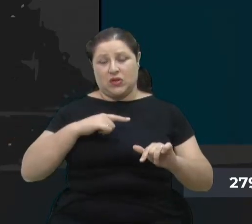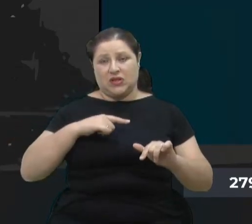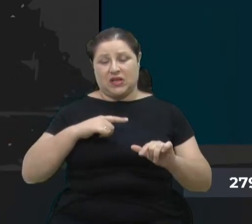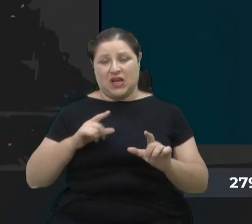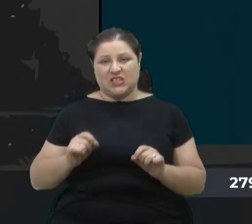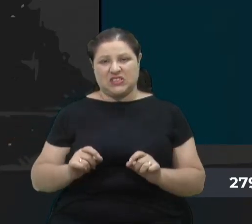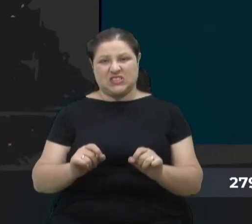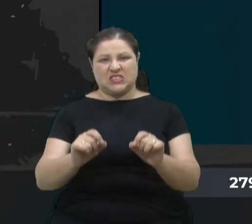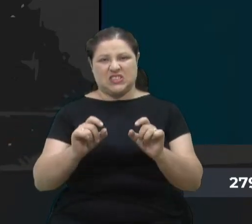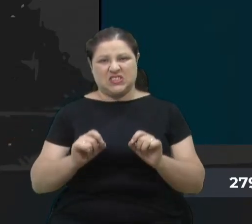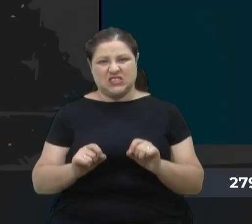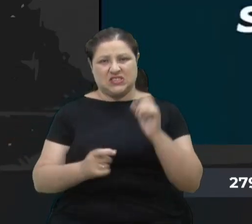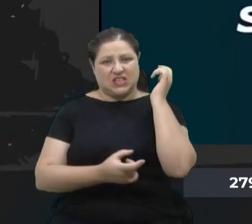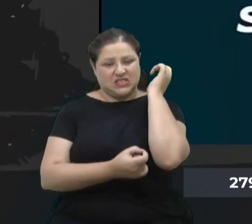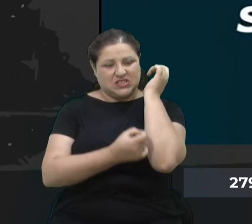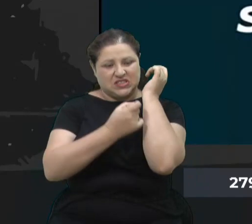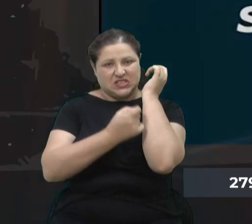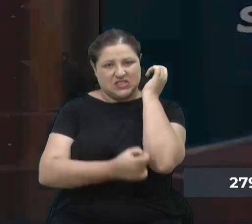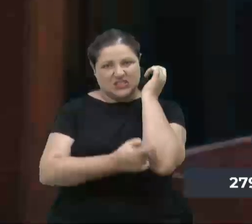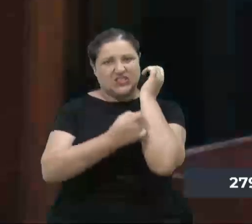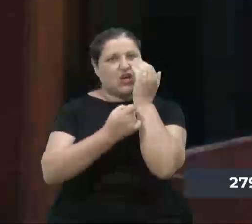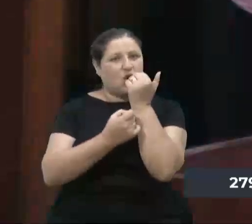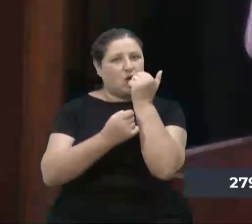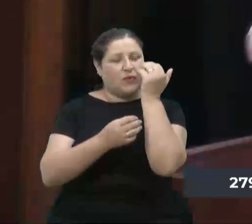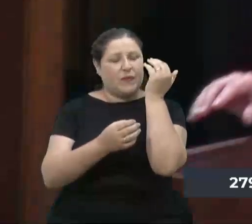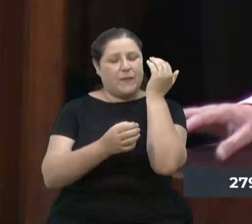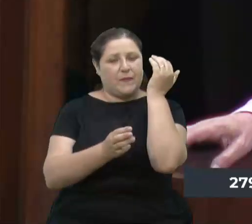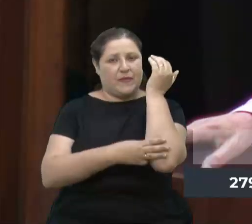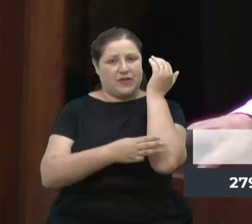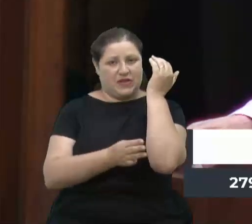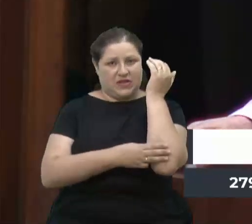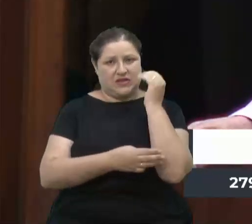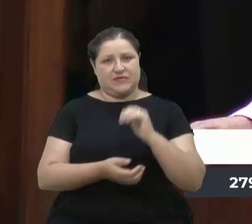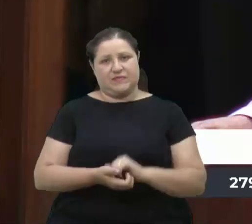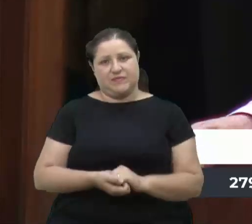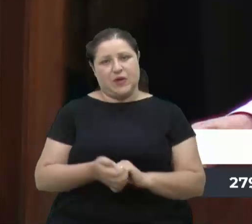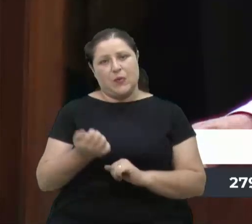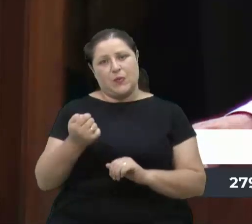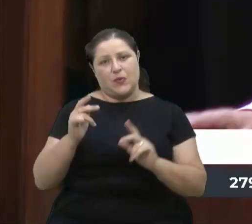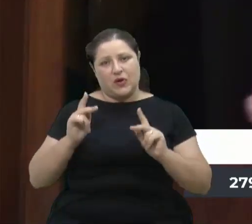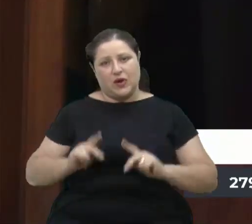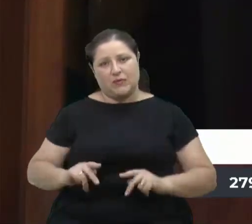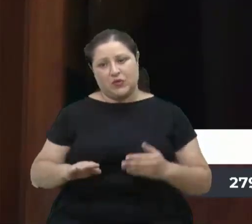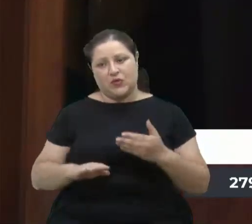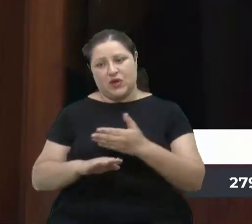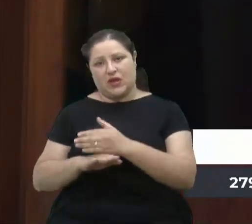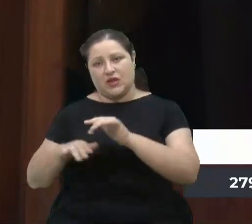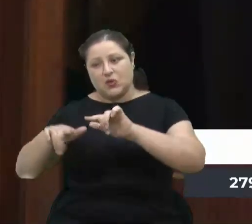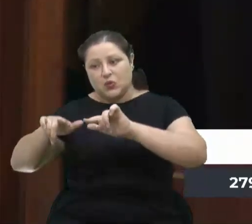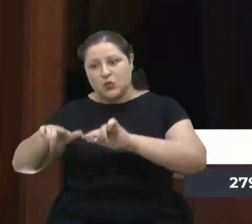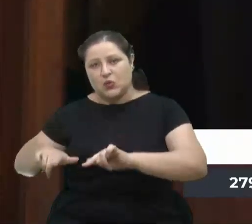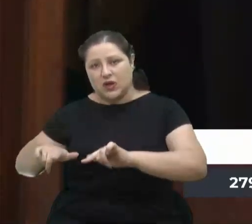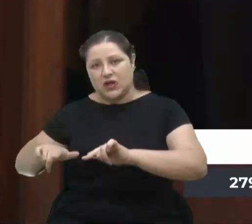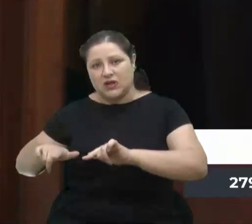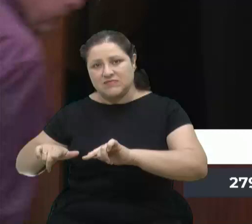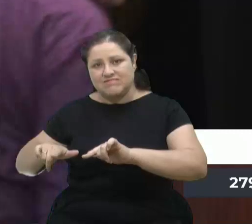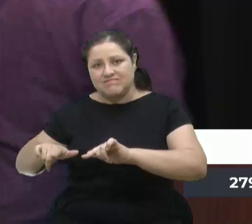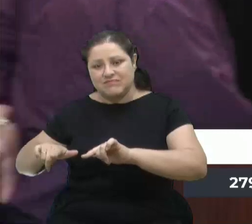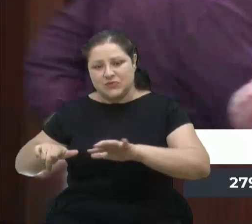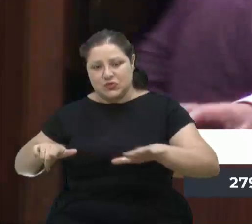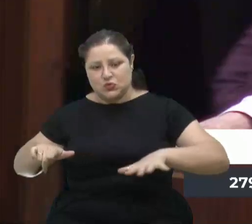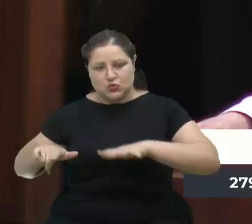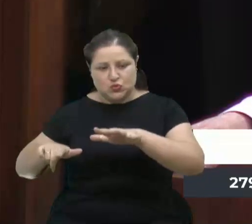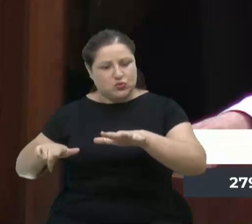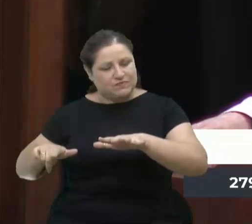cupins. Então, eles conseguem atender poucas pessoas só num canto dessa sala, devido a estar precário esse